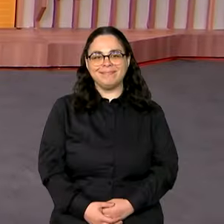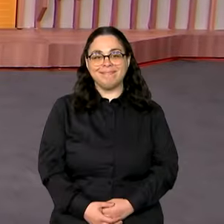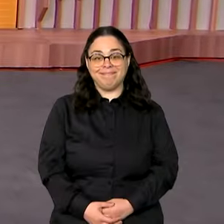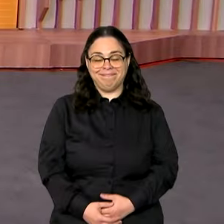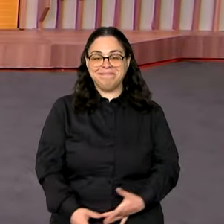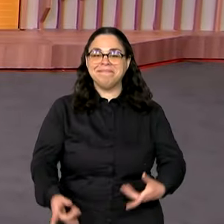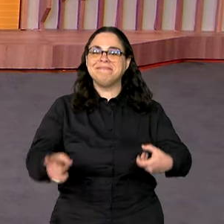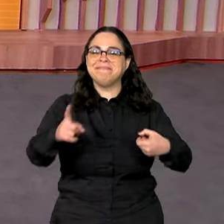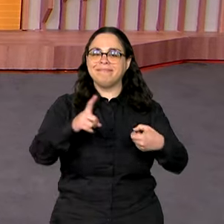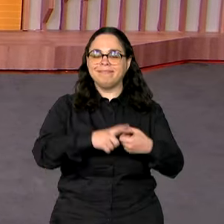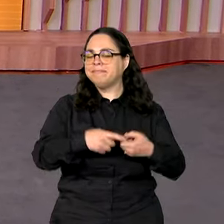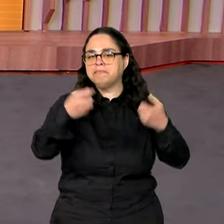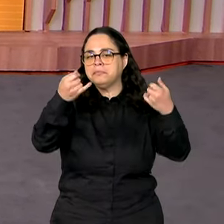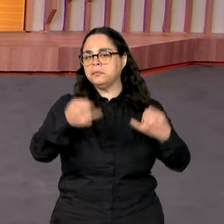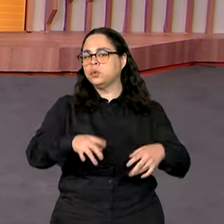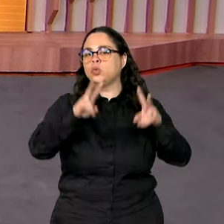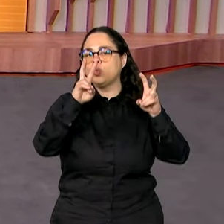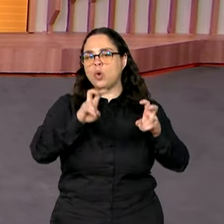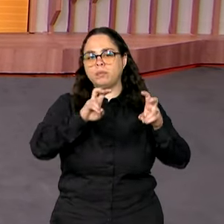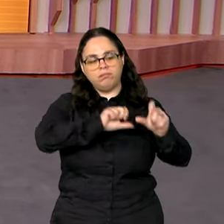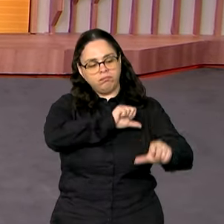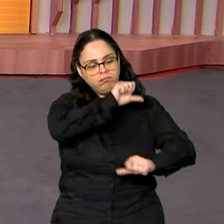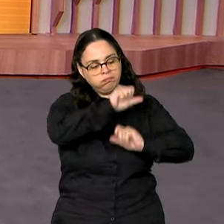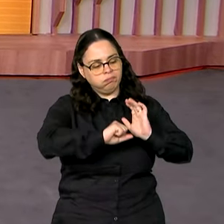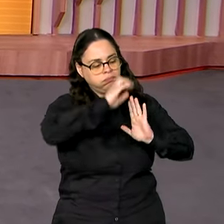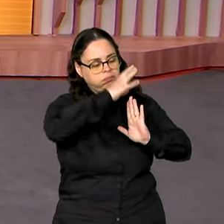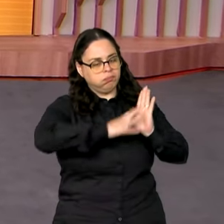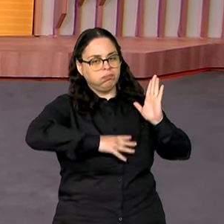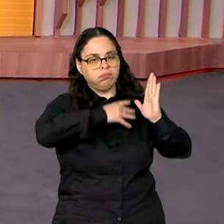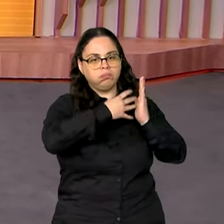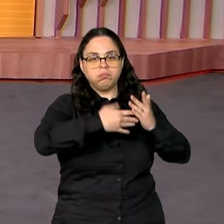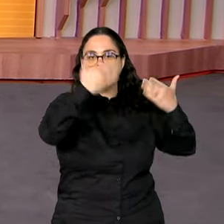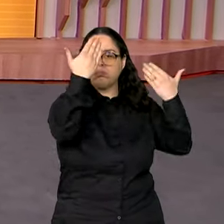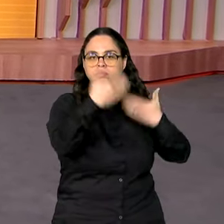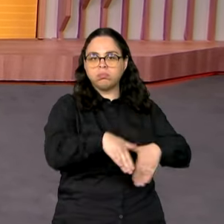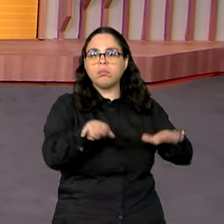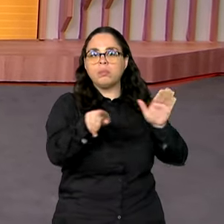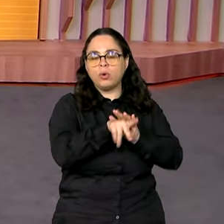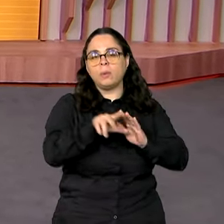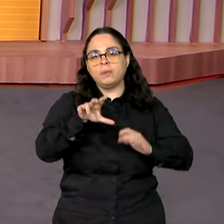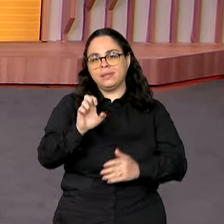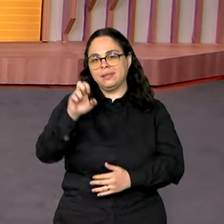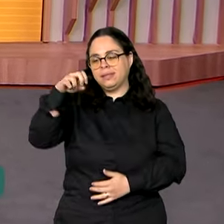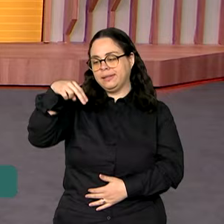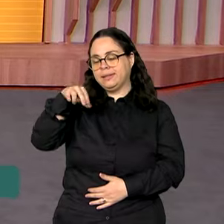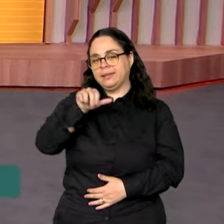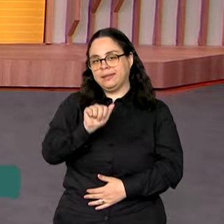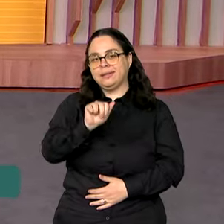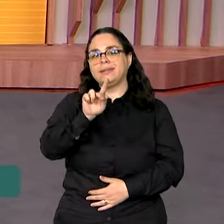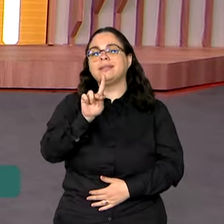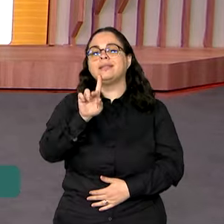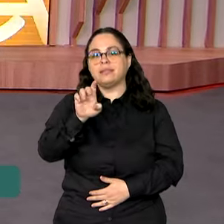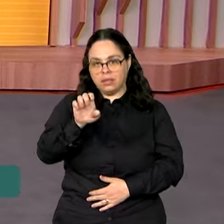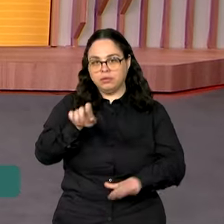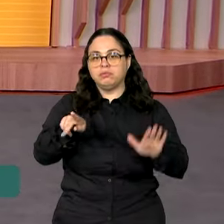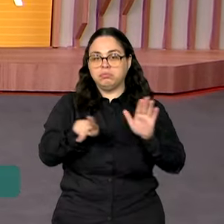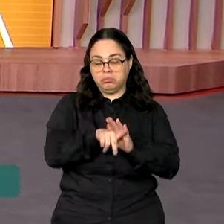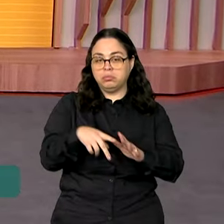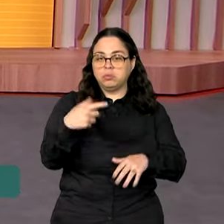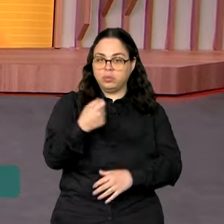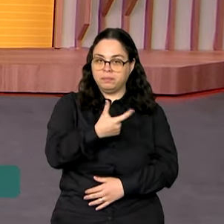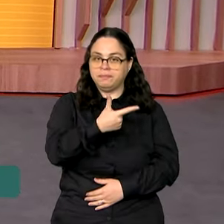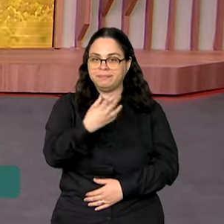Estamos de volta e vamos falar das mudanças no cronograma do Exame Nacional do Desempenho dos Estudantes 2024,